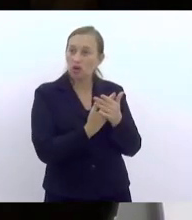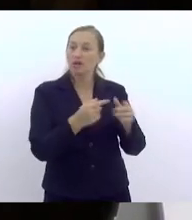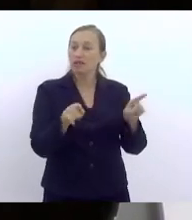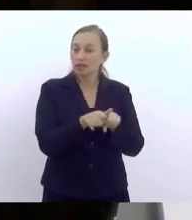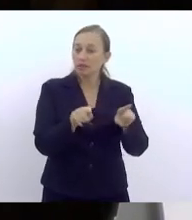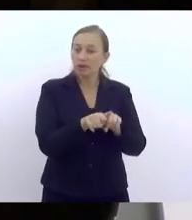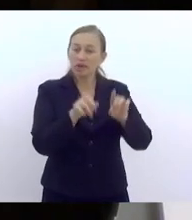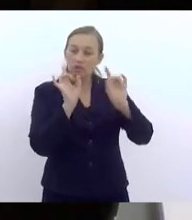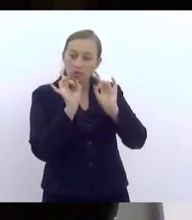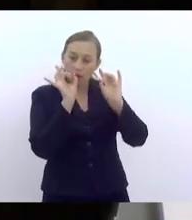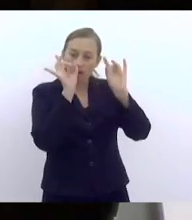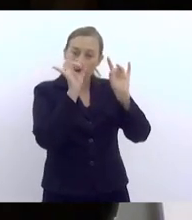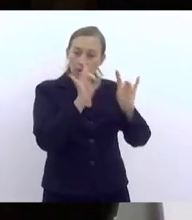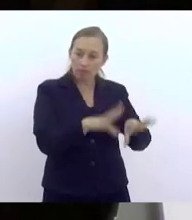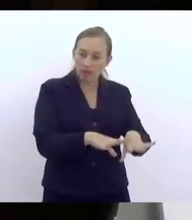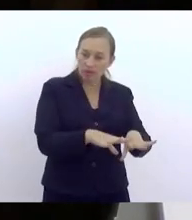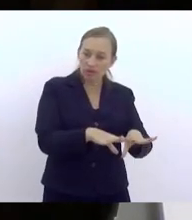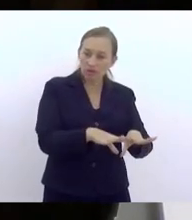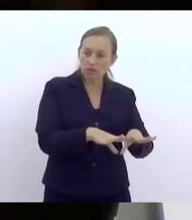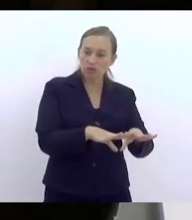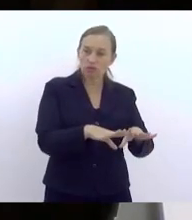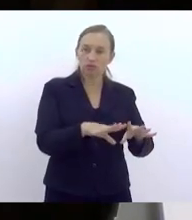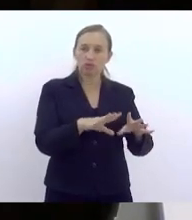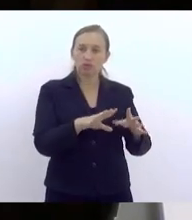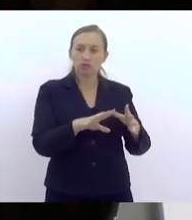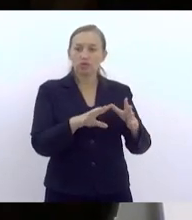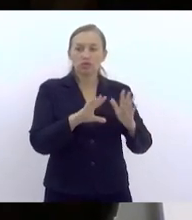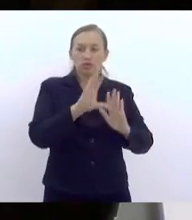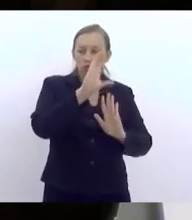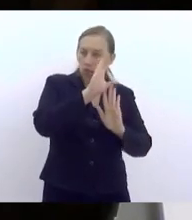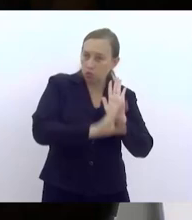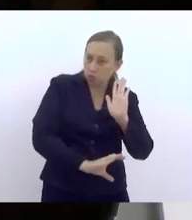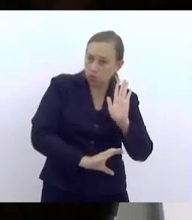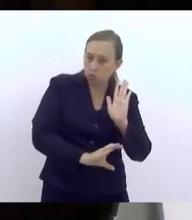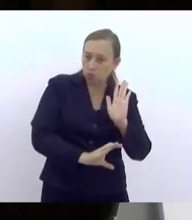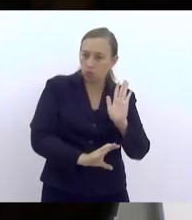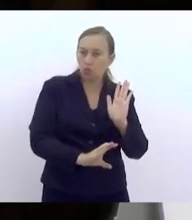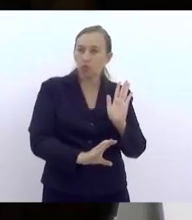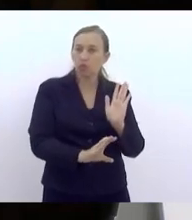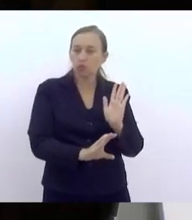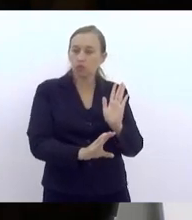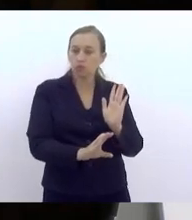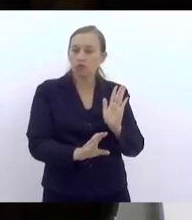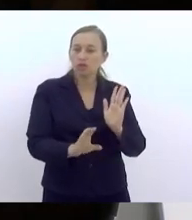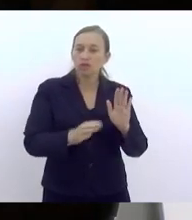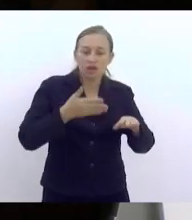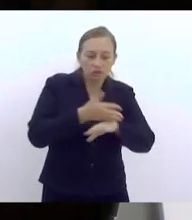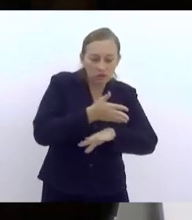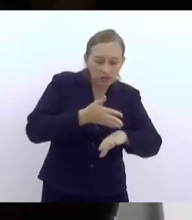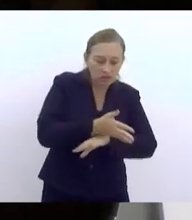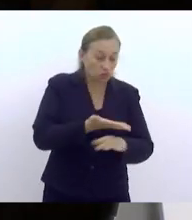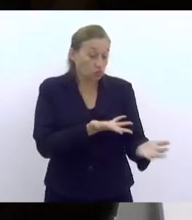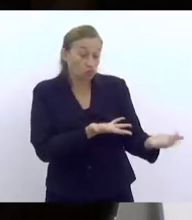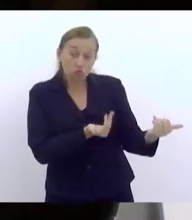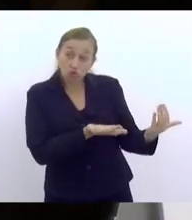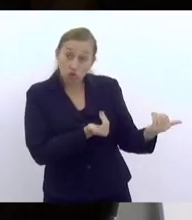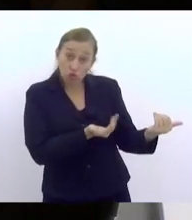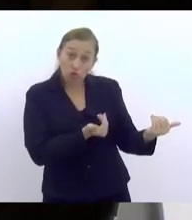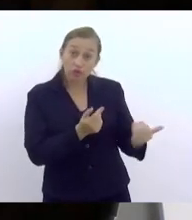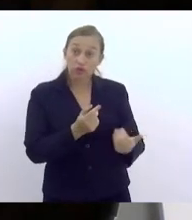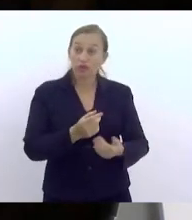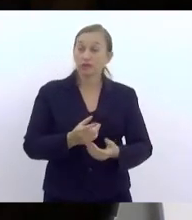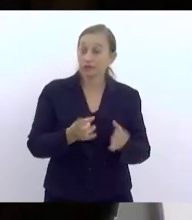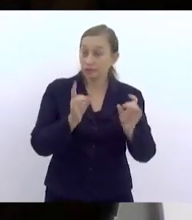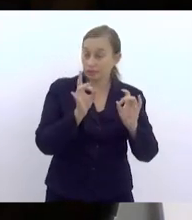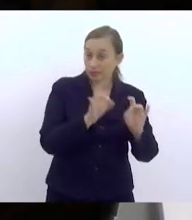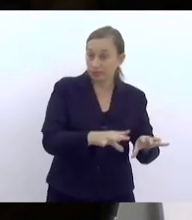da escola. E aí é desocupação do currículo, desocupação da participação da juventude, de